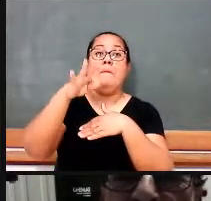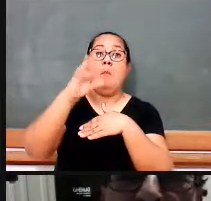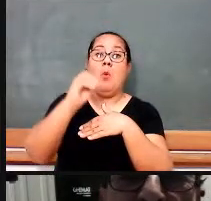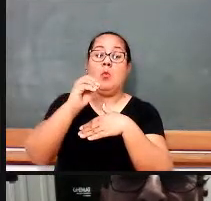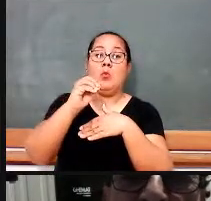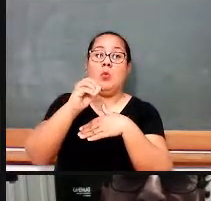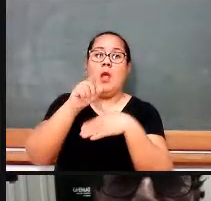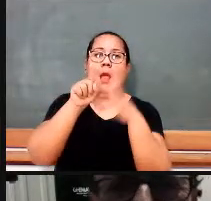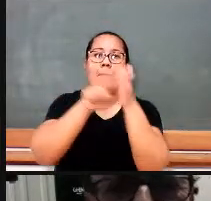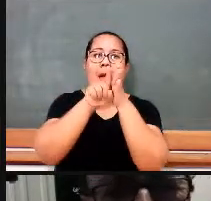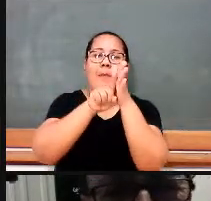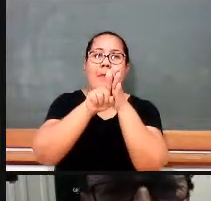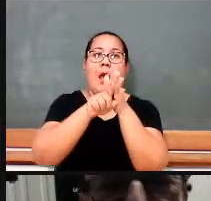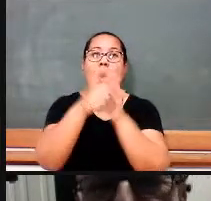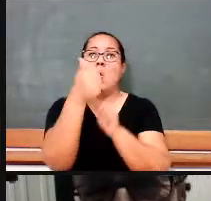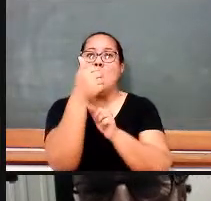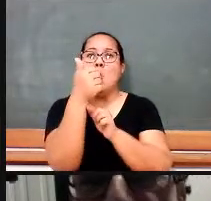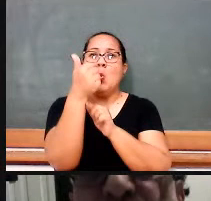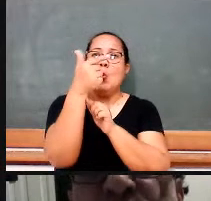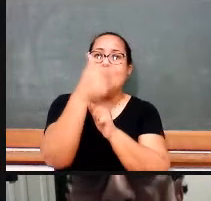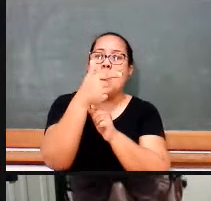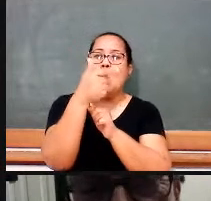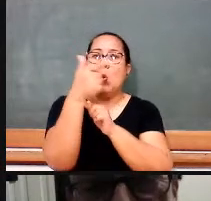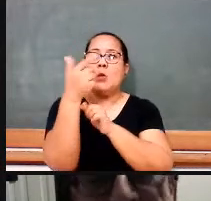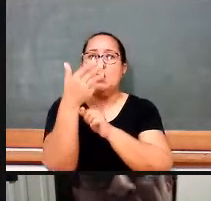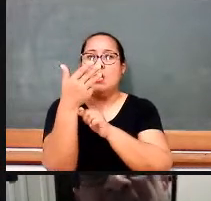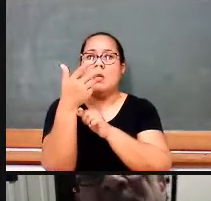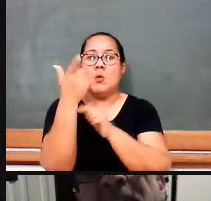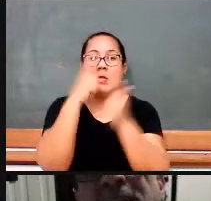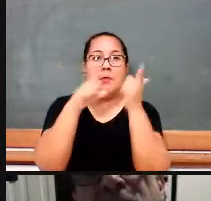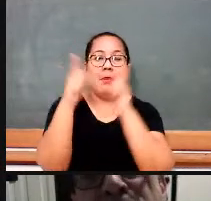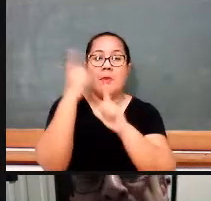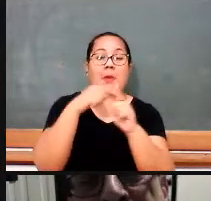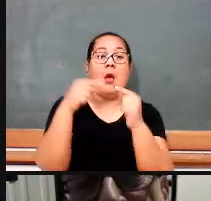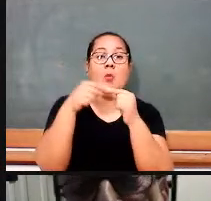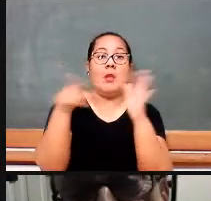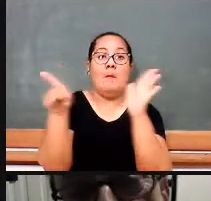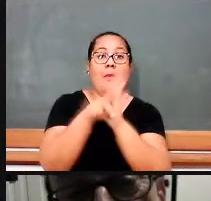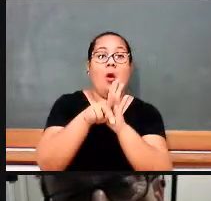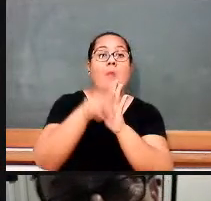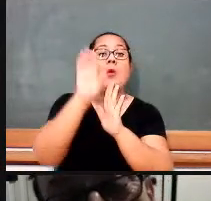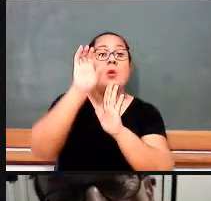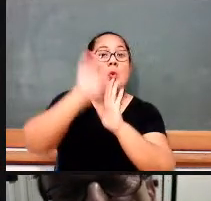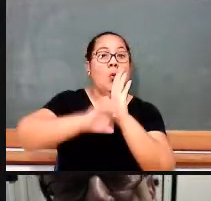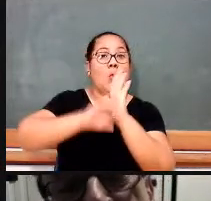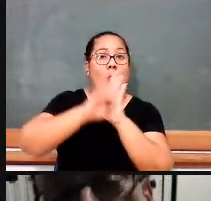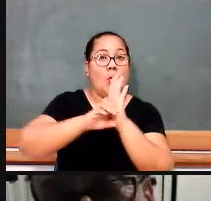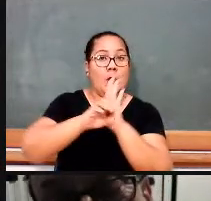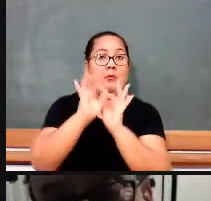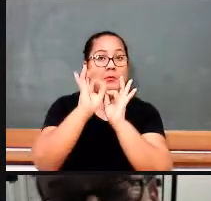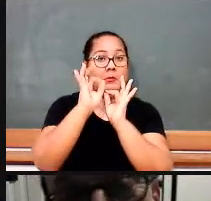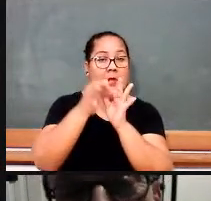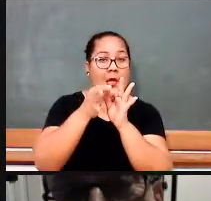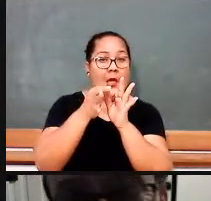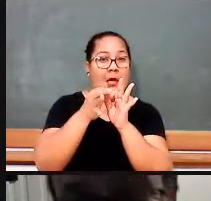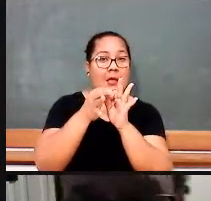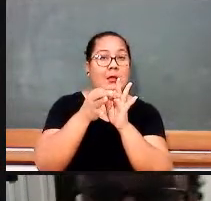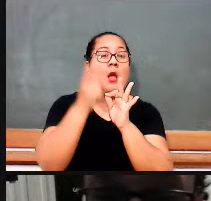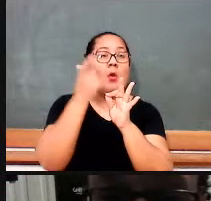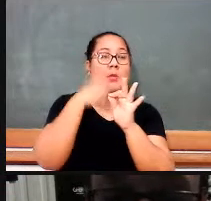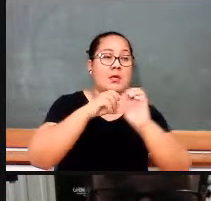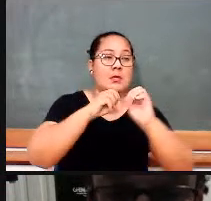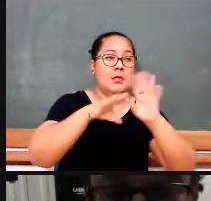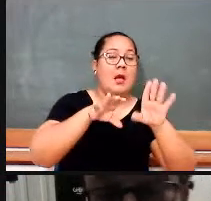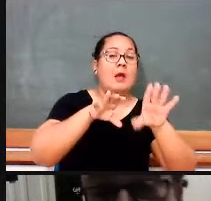exame é que vão ditar verdadeiramente o currículo, é que vão ditar as referências para o ensino e para a